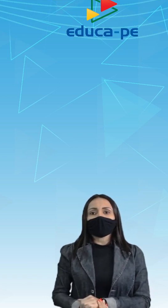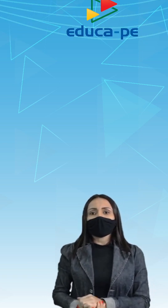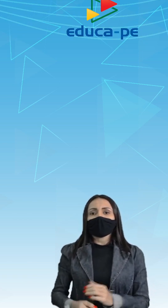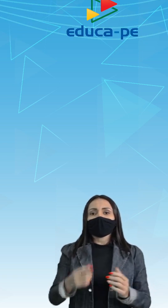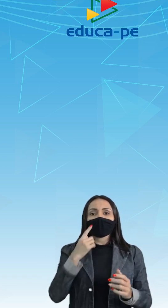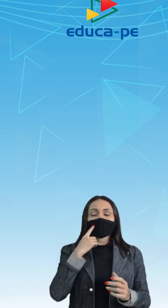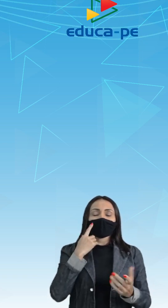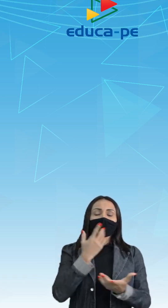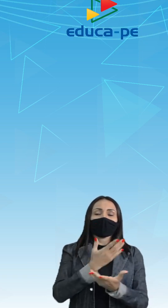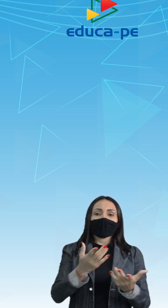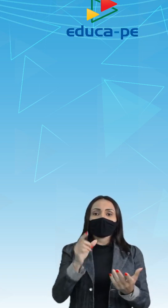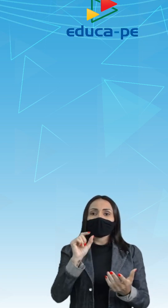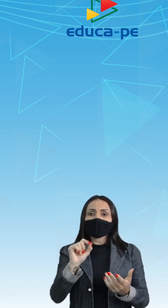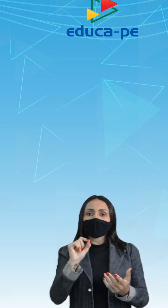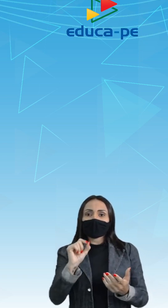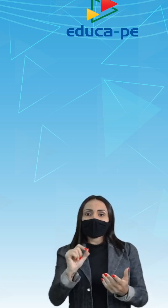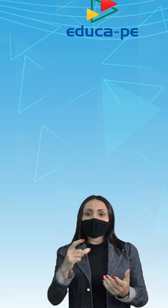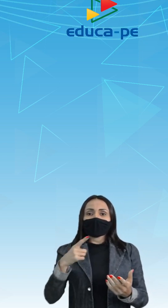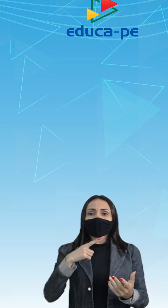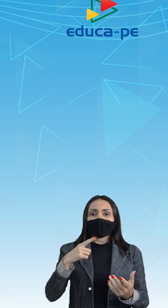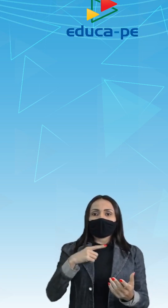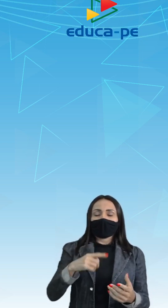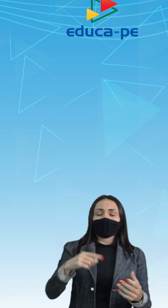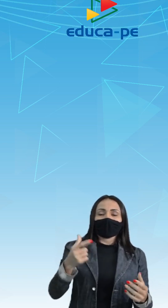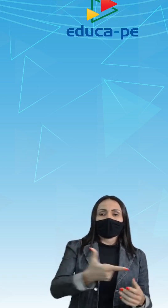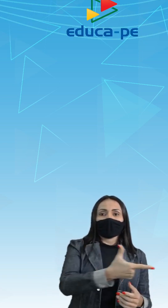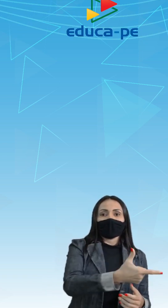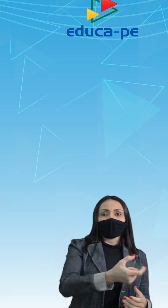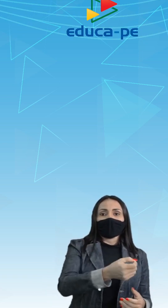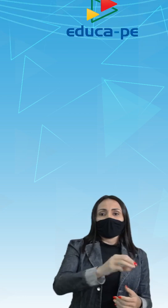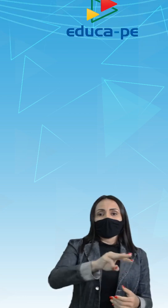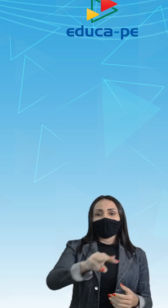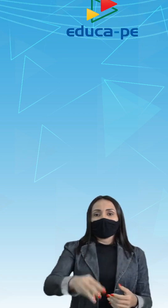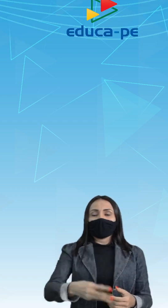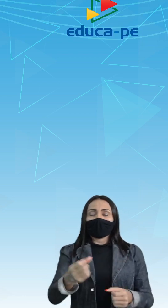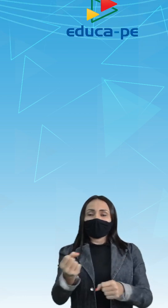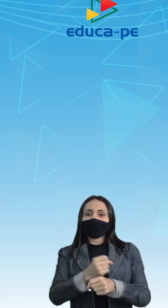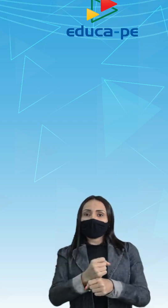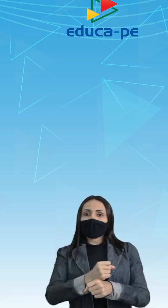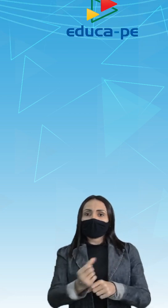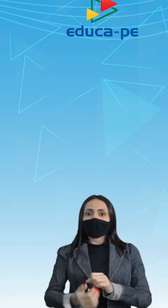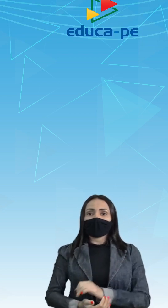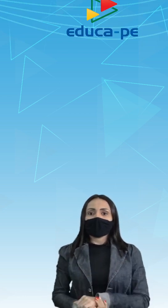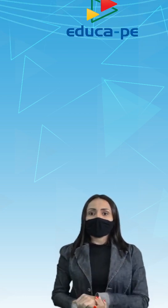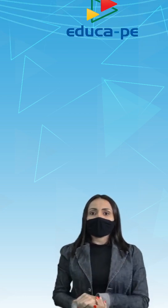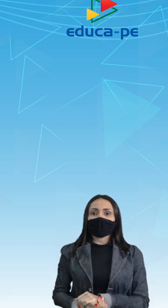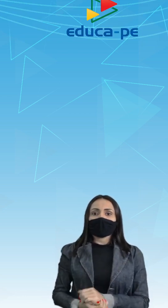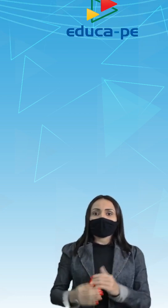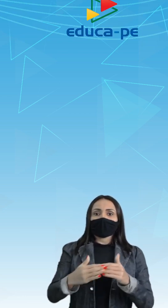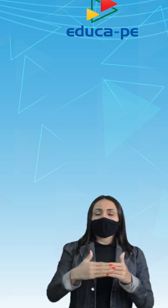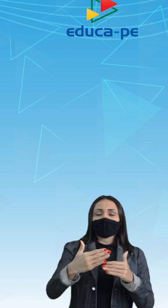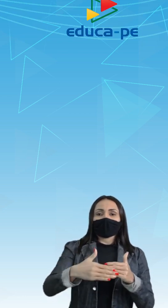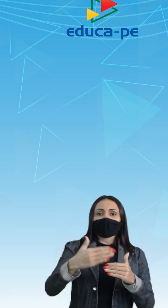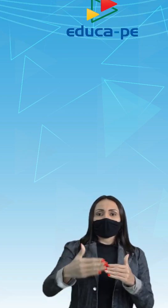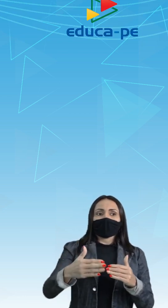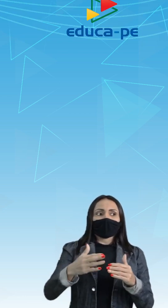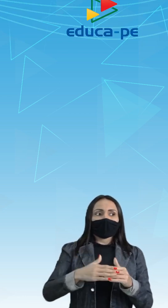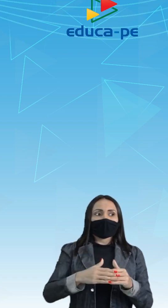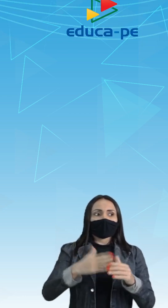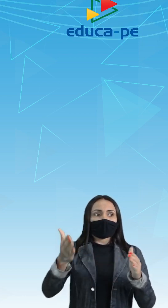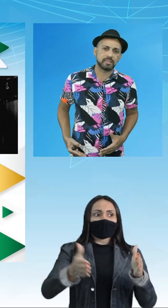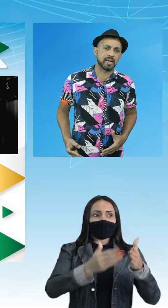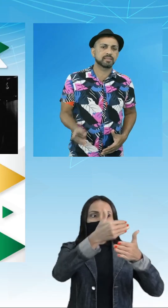revelaram que eles tinham apenas 200 milhões de anos. E é claro que aí vem as placas tectônicas,